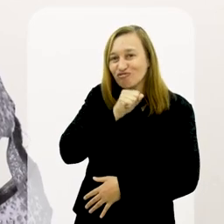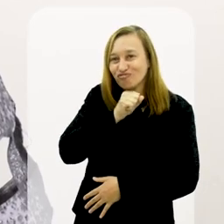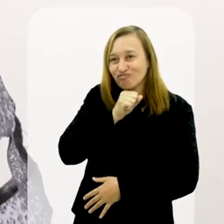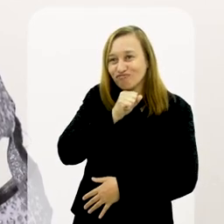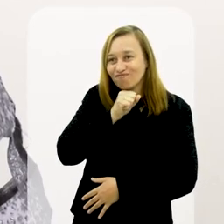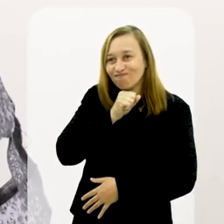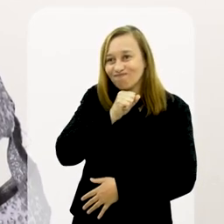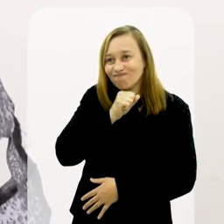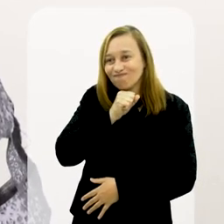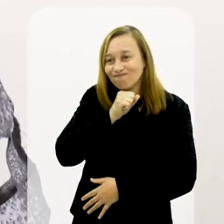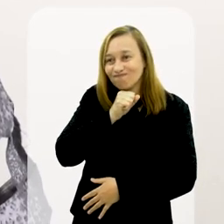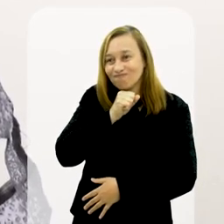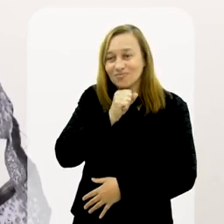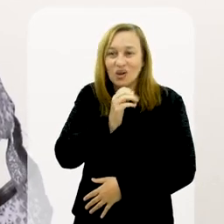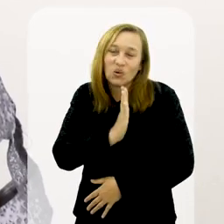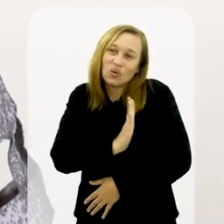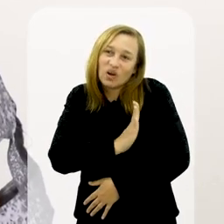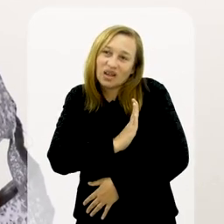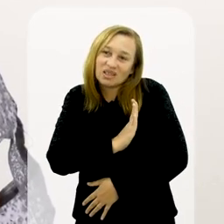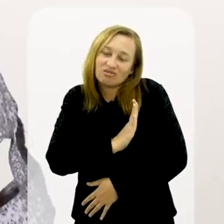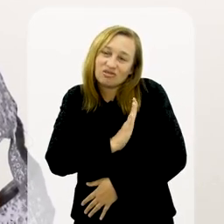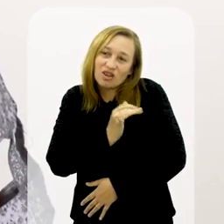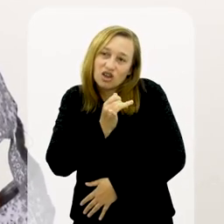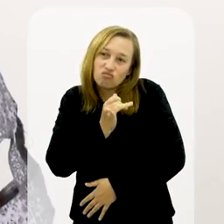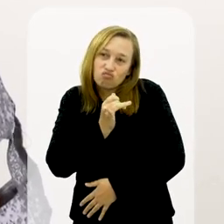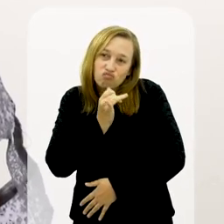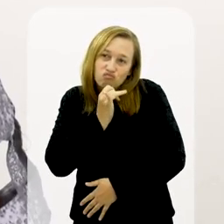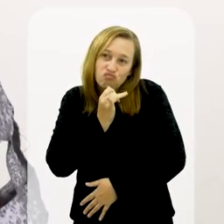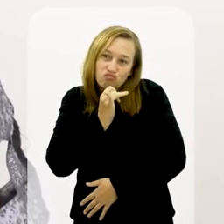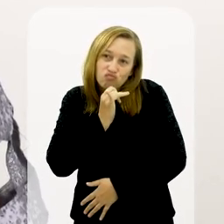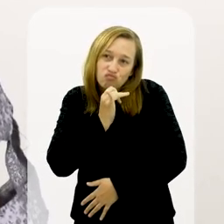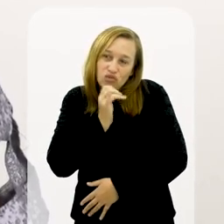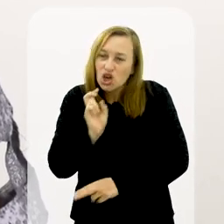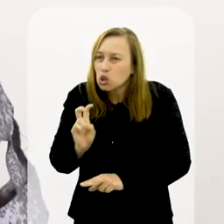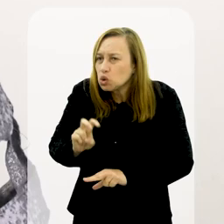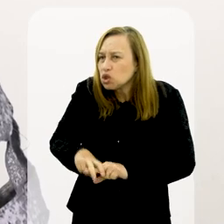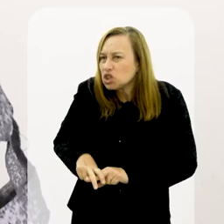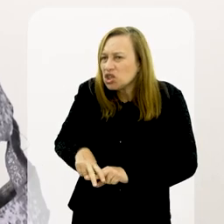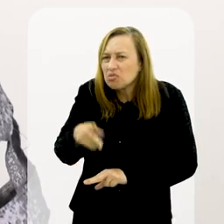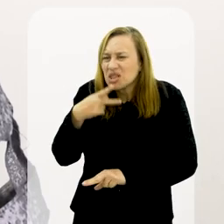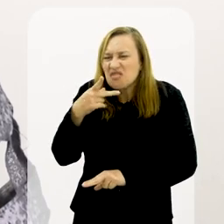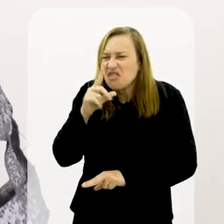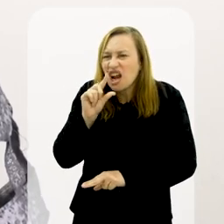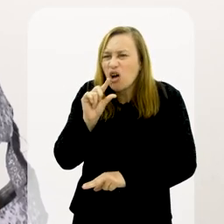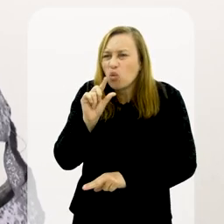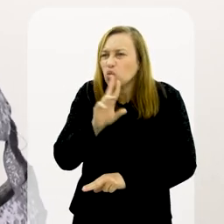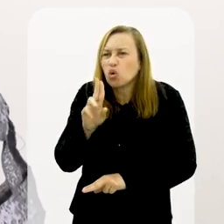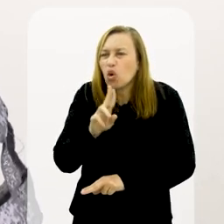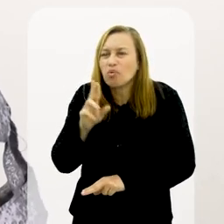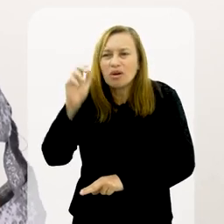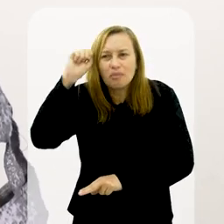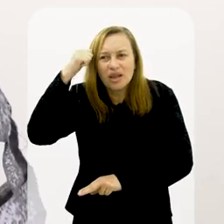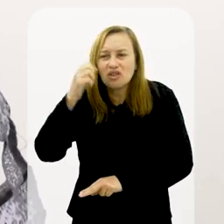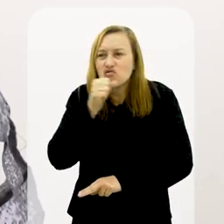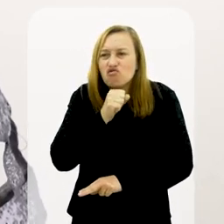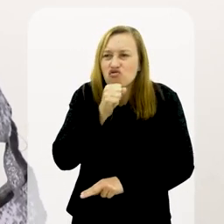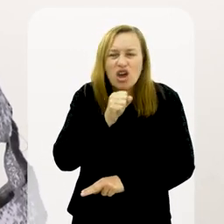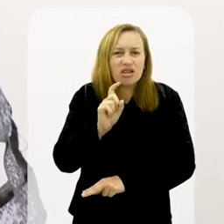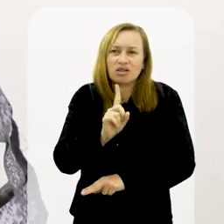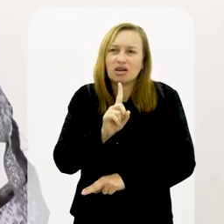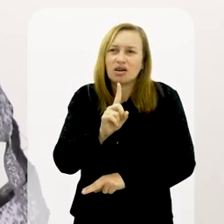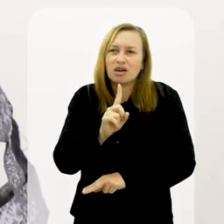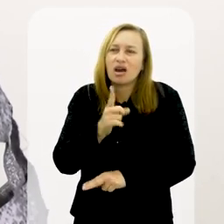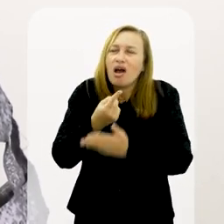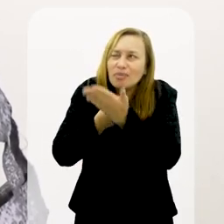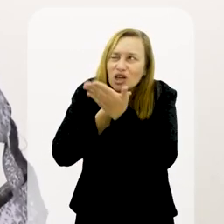Agora, quanto aos pretos velhos, quando o coração estiver doendo, senta, não precisa falar nome de preto velho,